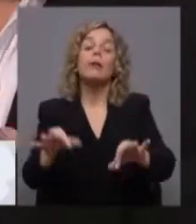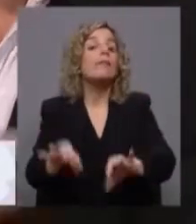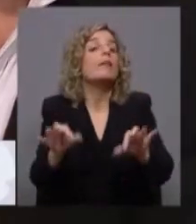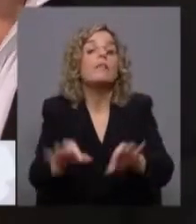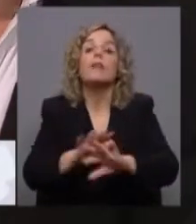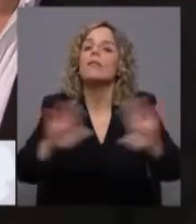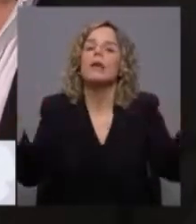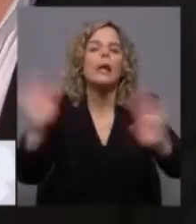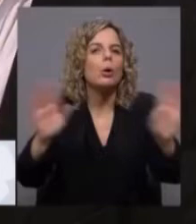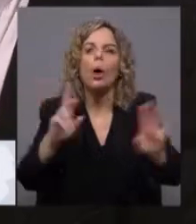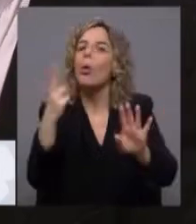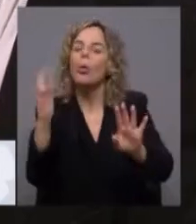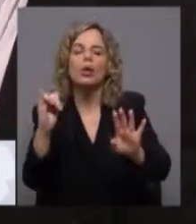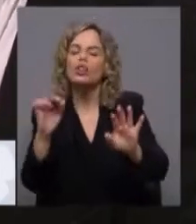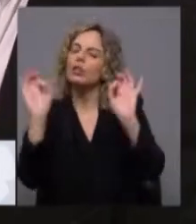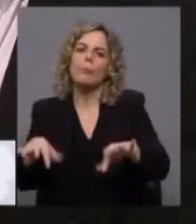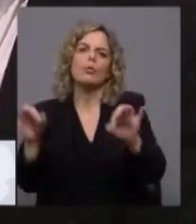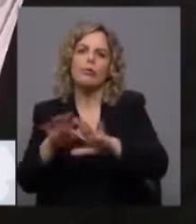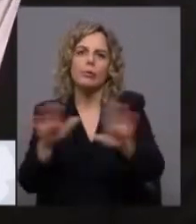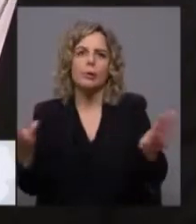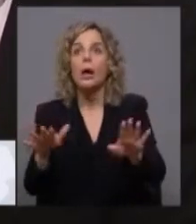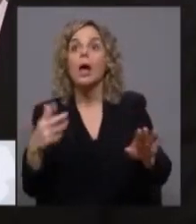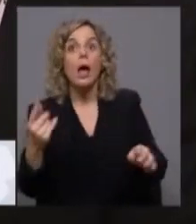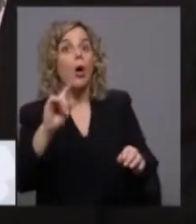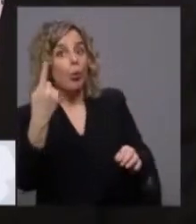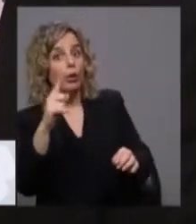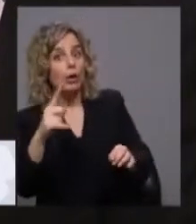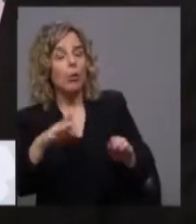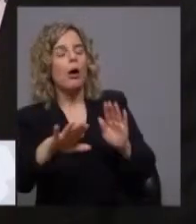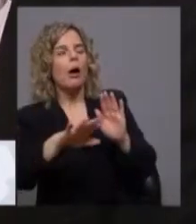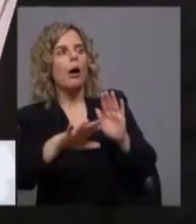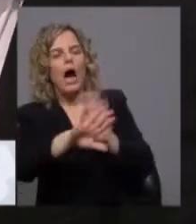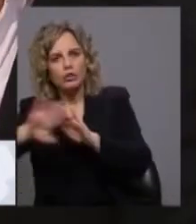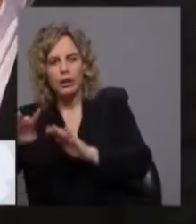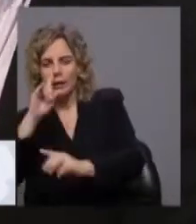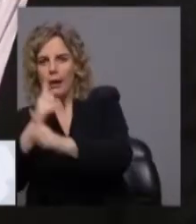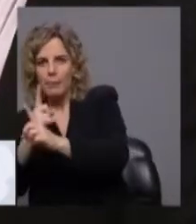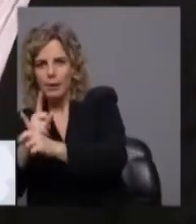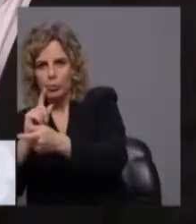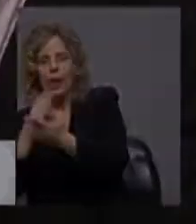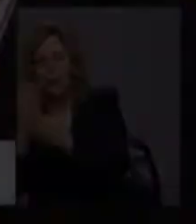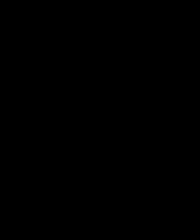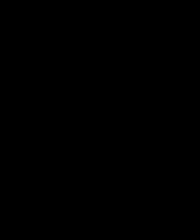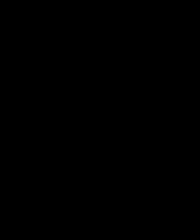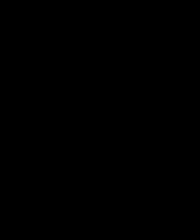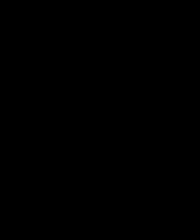fim, não. O voto no é o único voto à esquerda que não deixa tudo na mesma e que não nos atira para trás. António Costa, amanhã veremos.